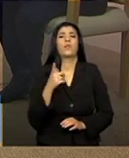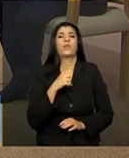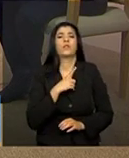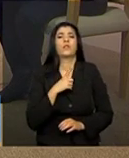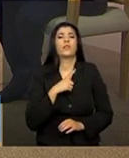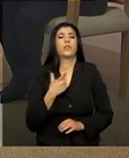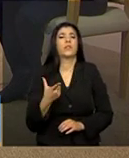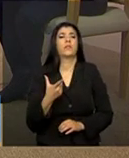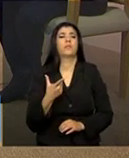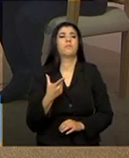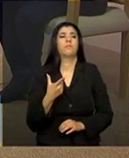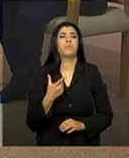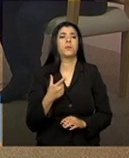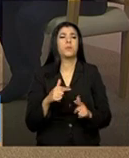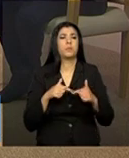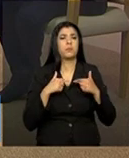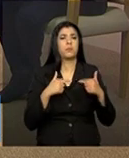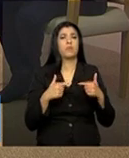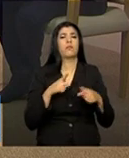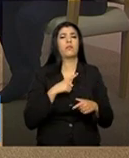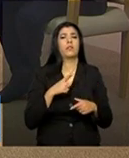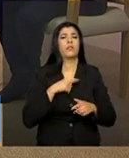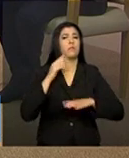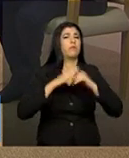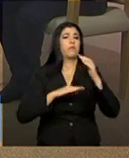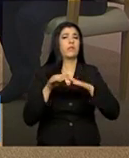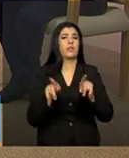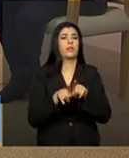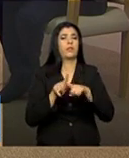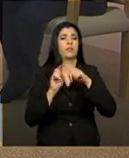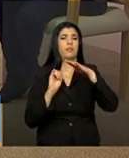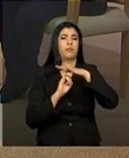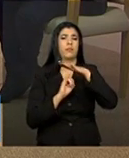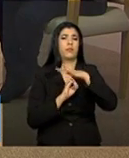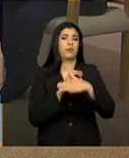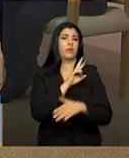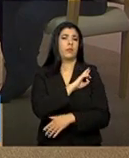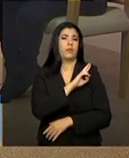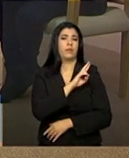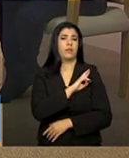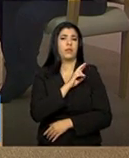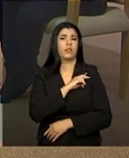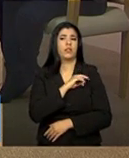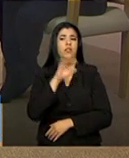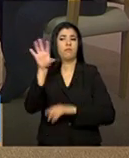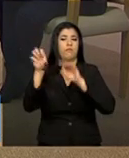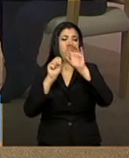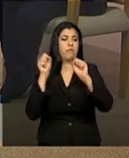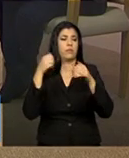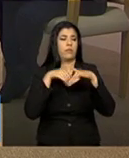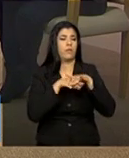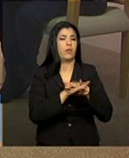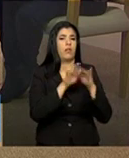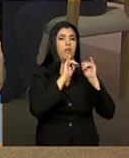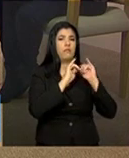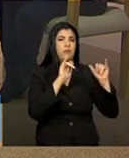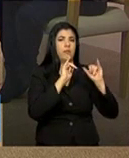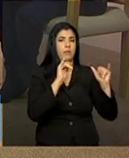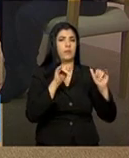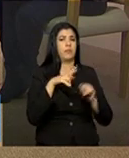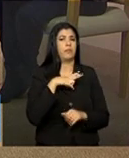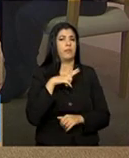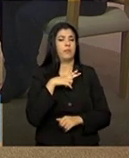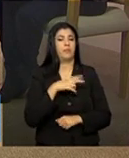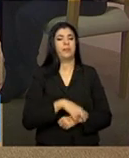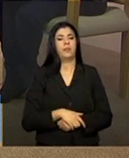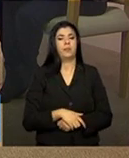os profissionais e para as instituições, né, responsáveis pela coleta e guarda dessas informações? Bom,